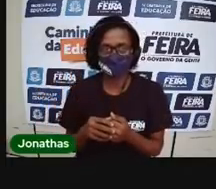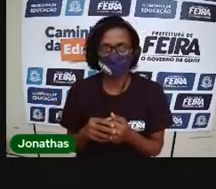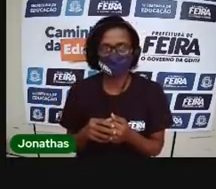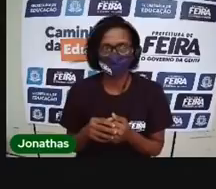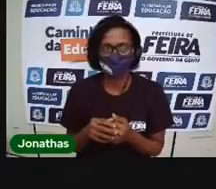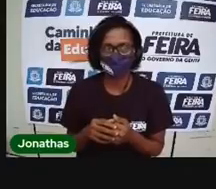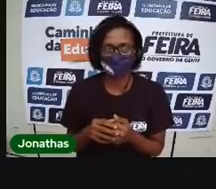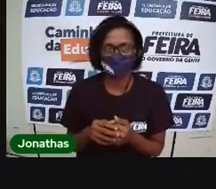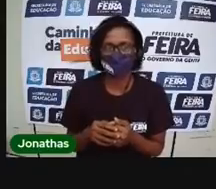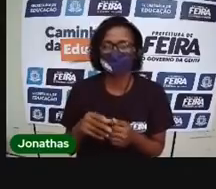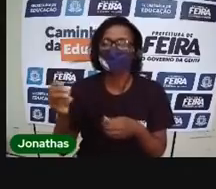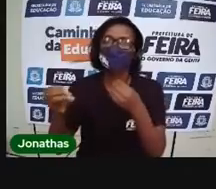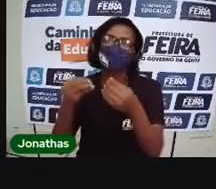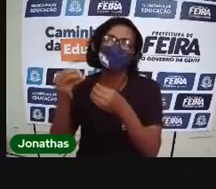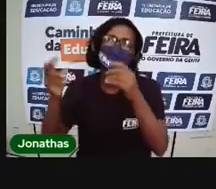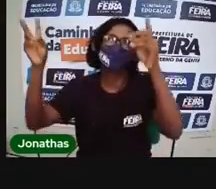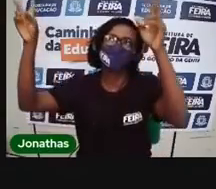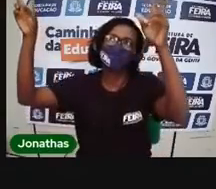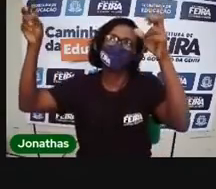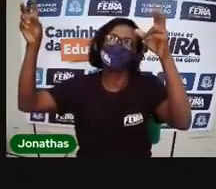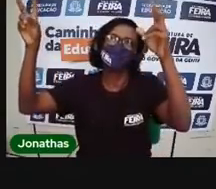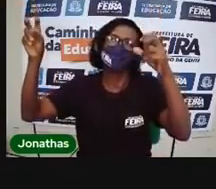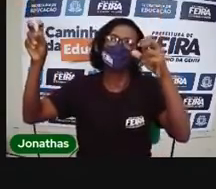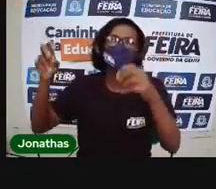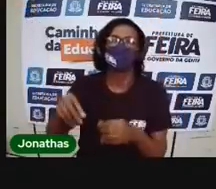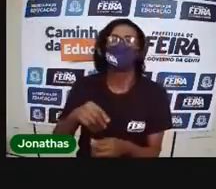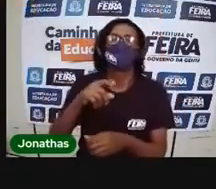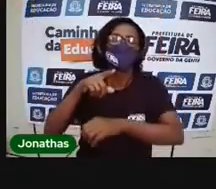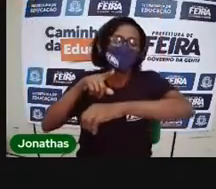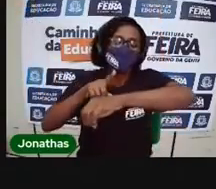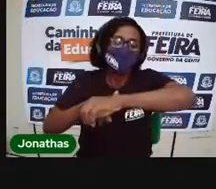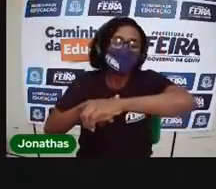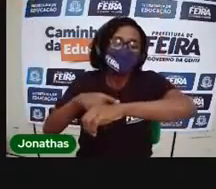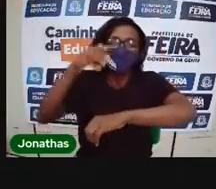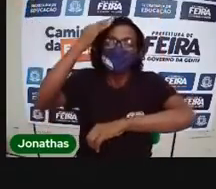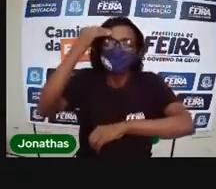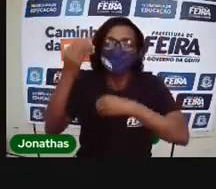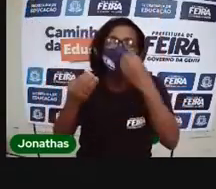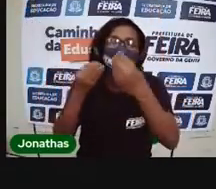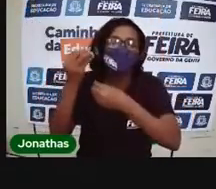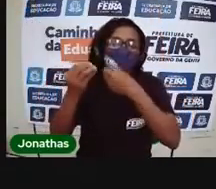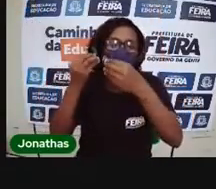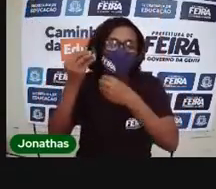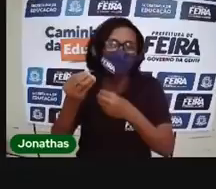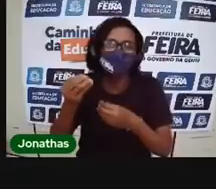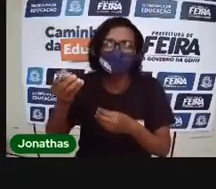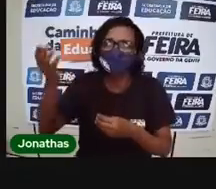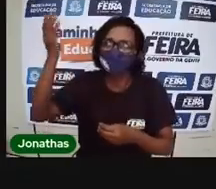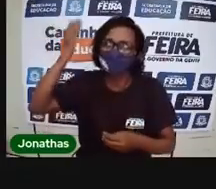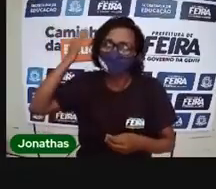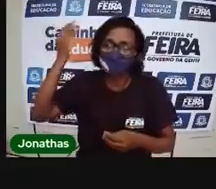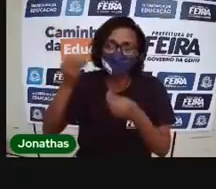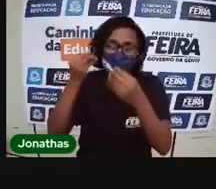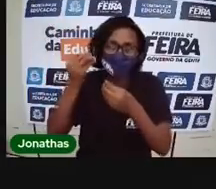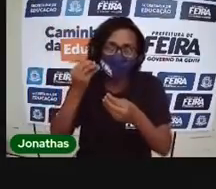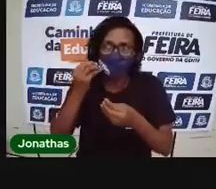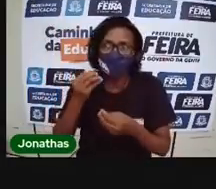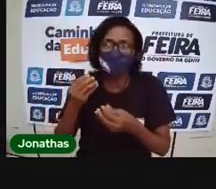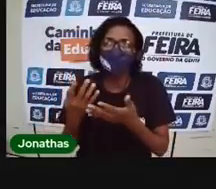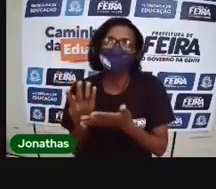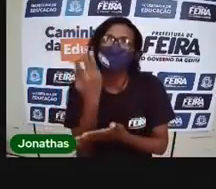Medidas de tempo. As medidas de tempo surgiram para atender as diversas